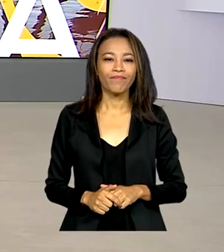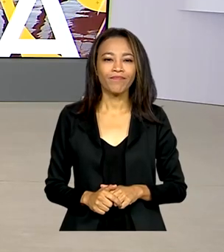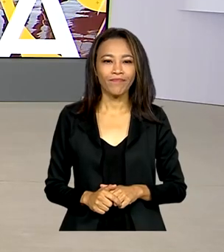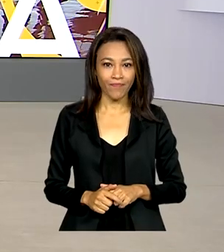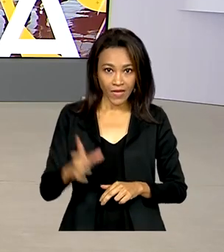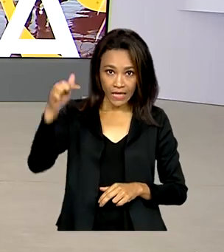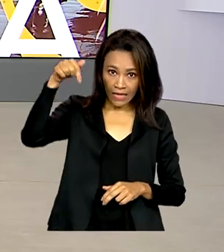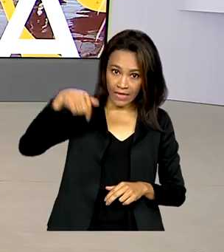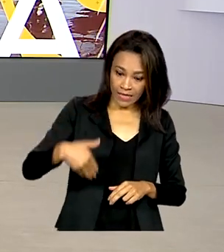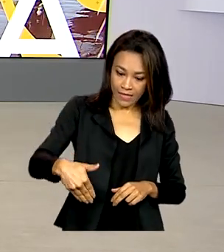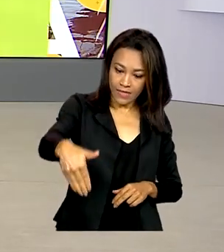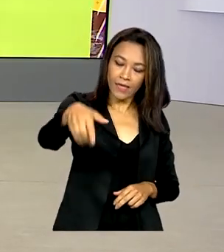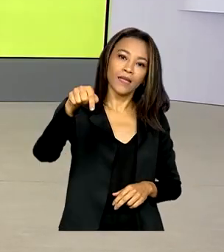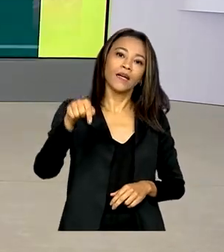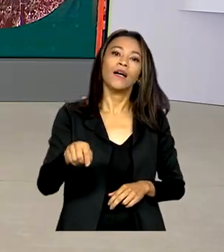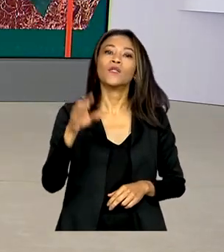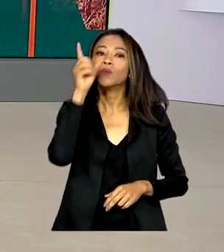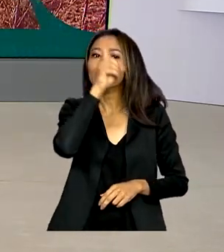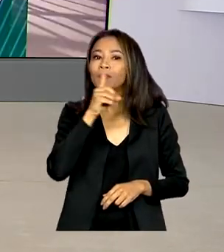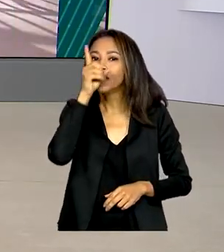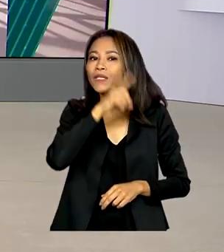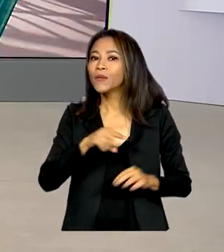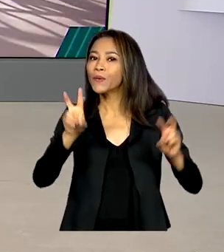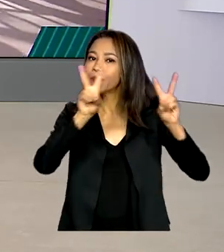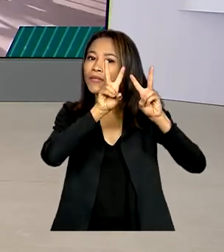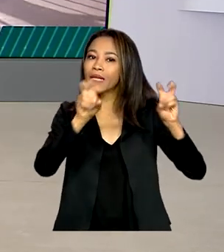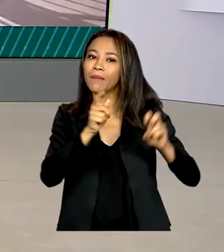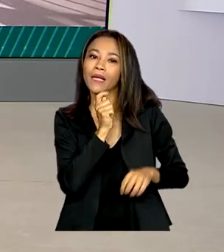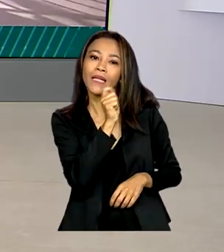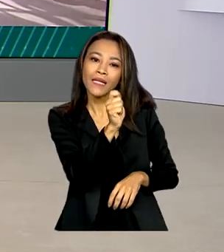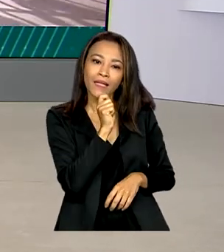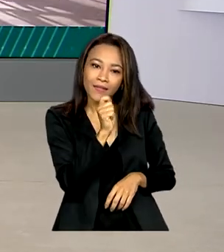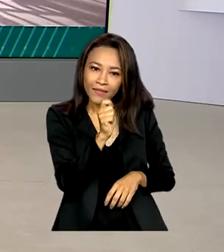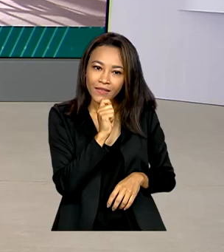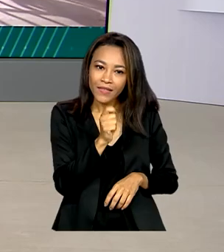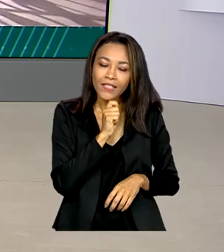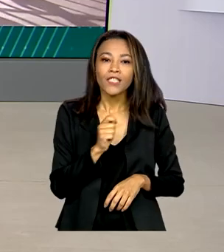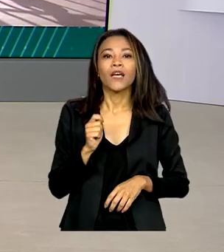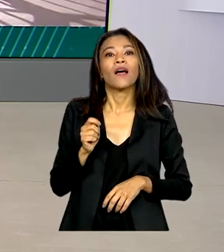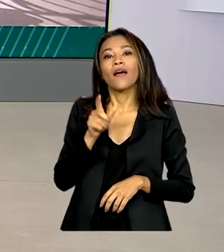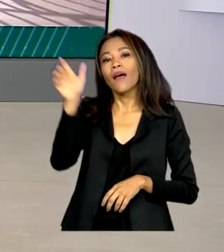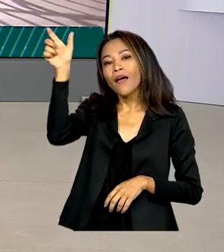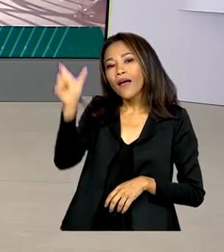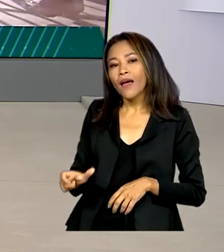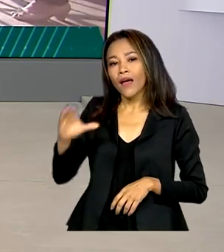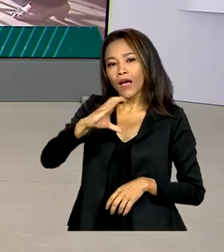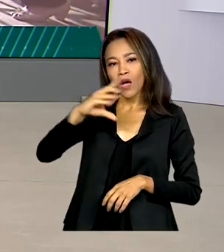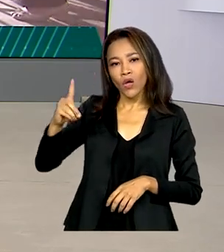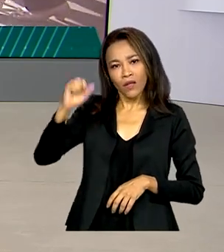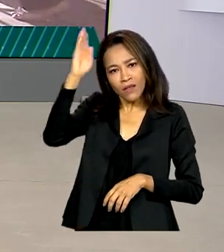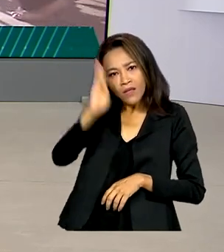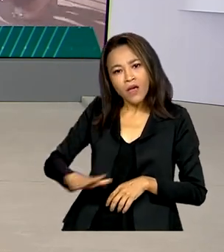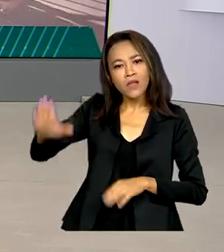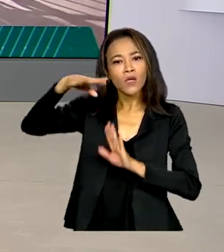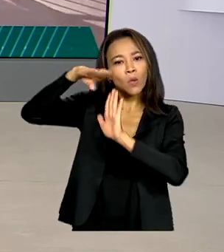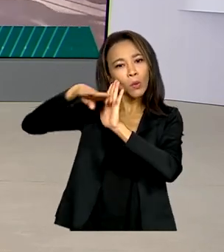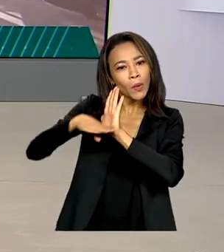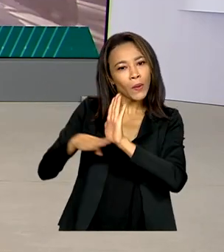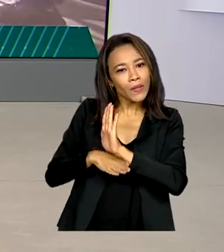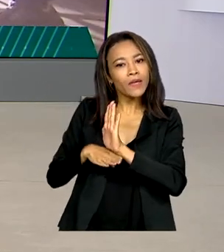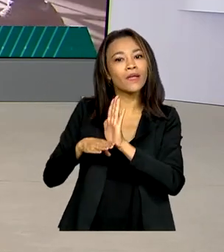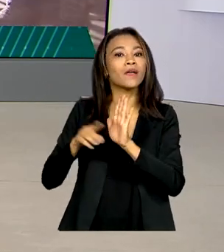E neste domingo, o Brasil em pauta entrevista à coordenadora do Programa Nacional de Segurança Pública com Cidadania,